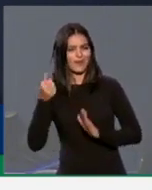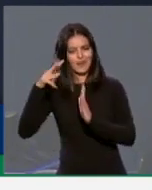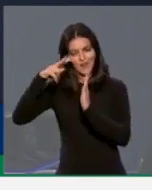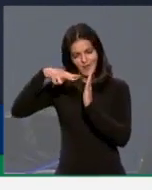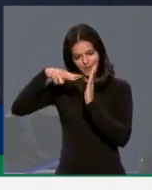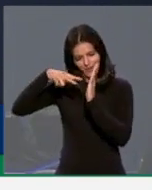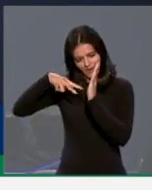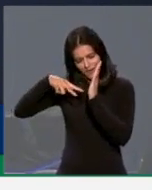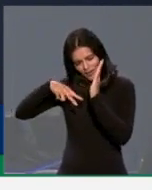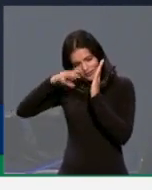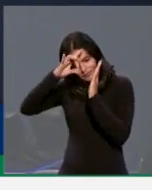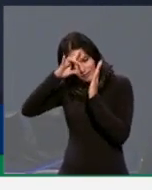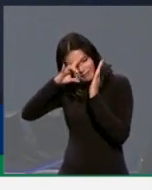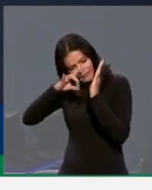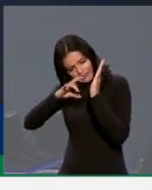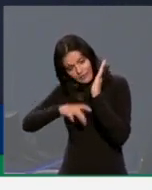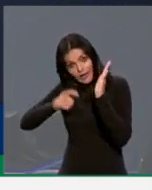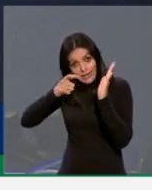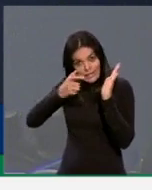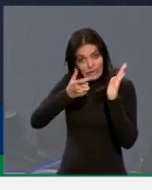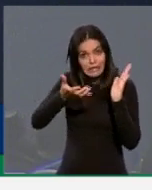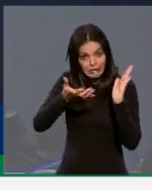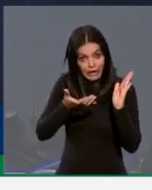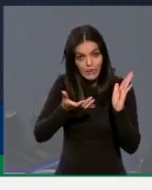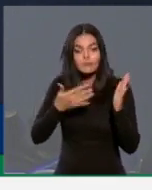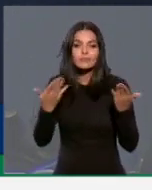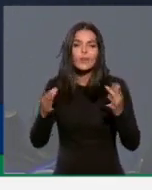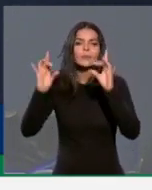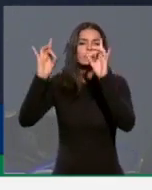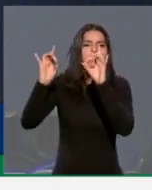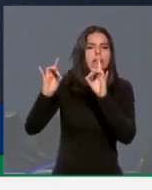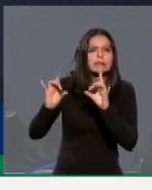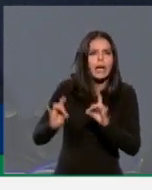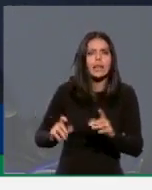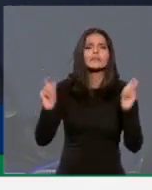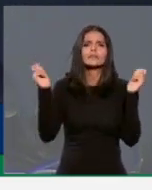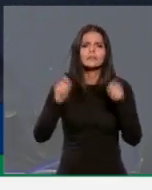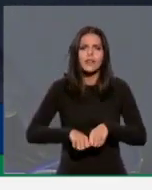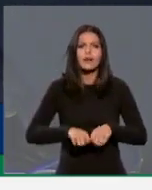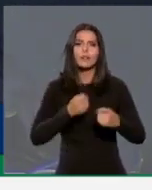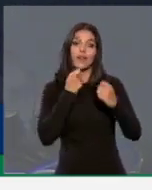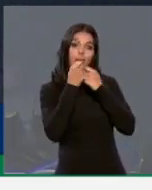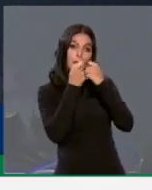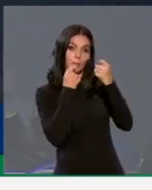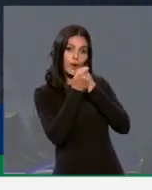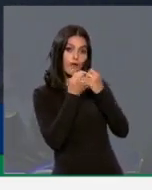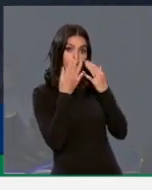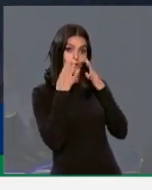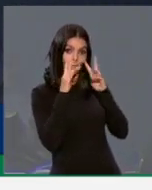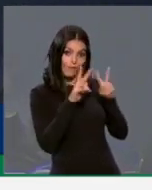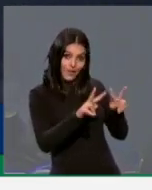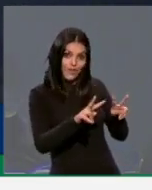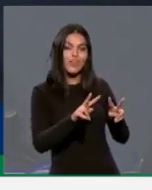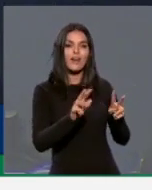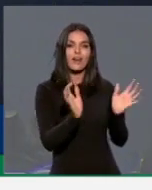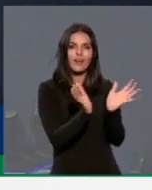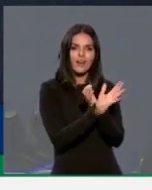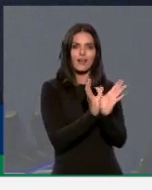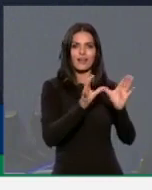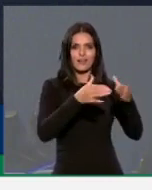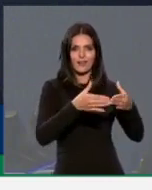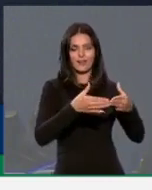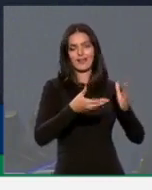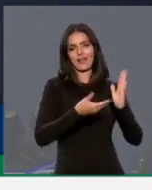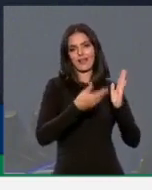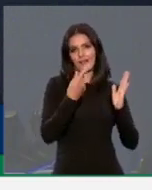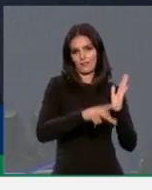ela minuciosamente, se você tiver mais interesse, lembrando que todos os detalhes você pode ver nas reportagens que o pessoal da agência Câmara faz